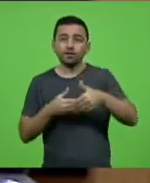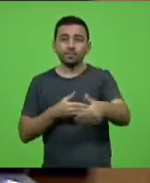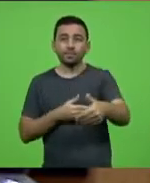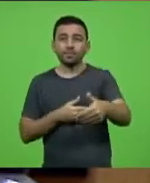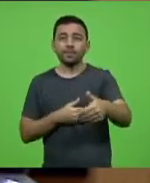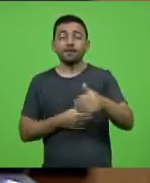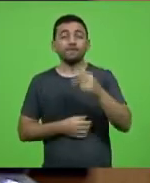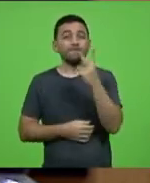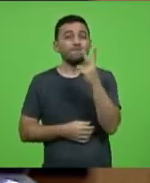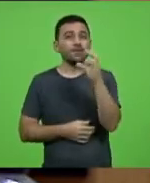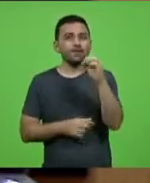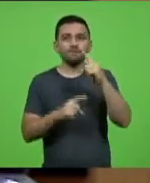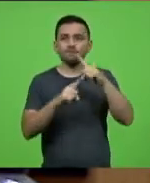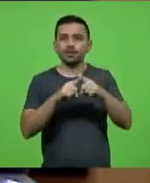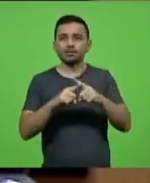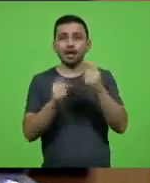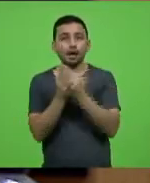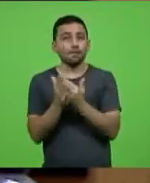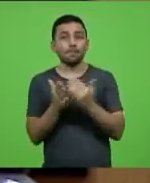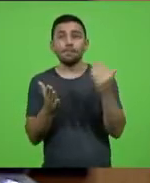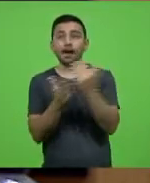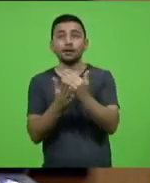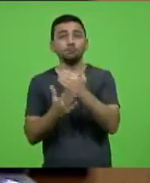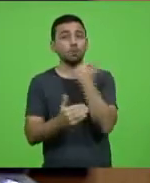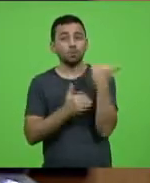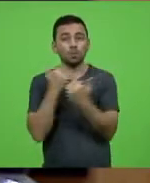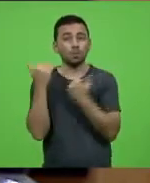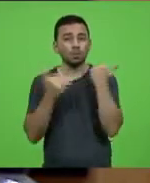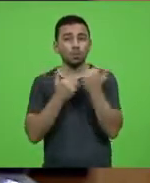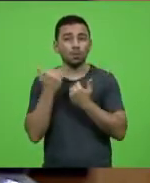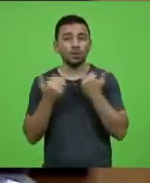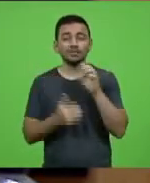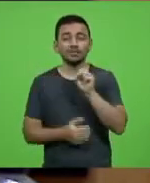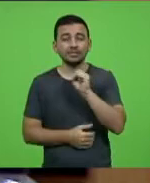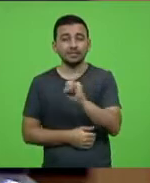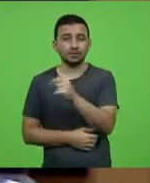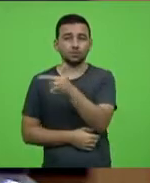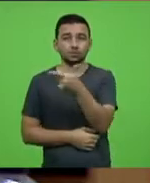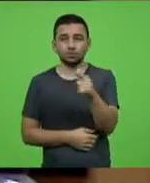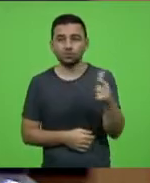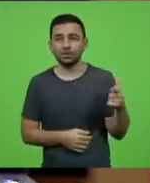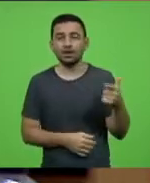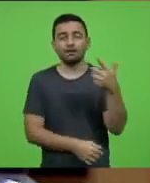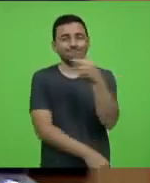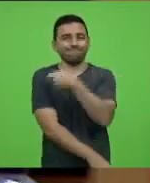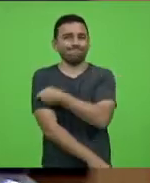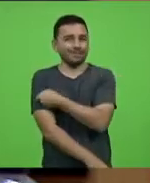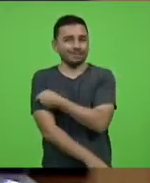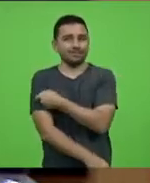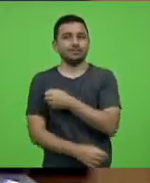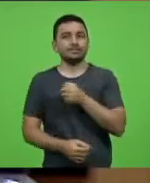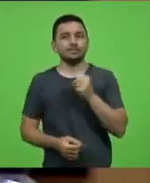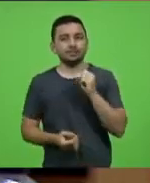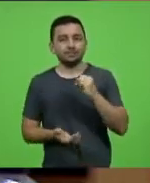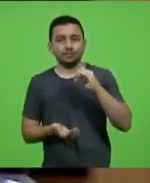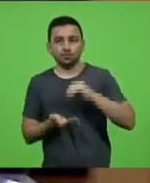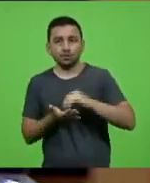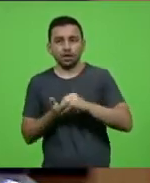20 vezes mais o número de mortes se não tiver a vacina, o